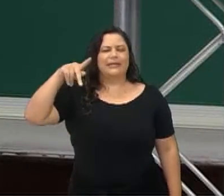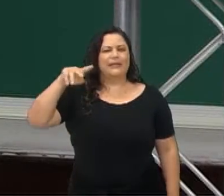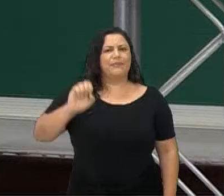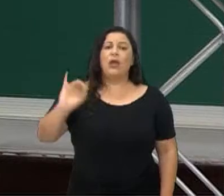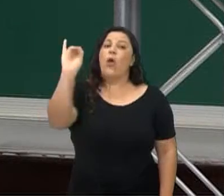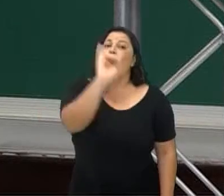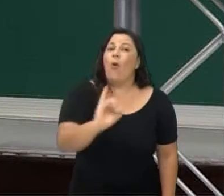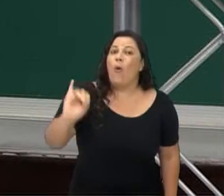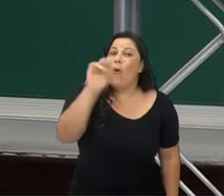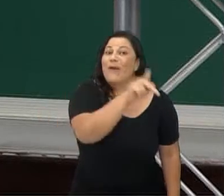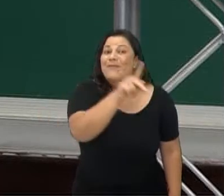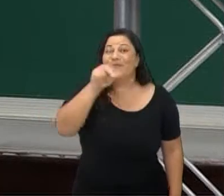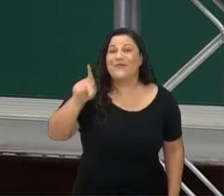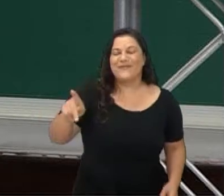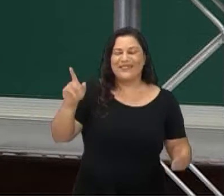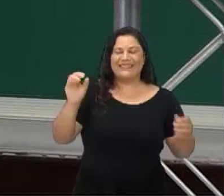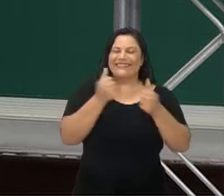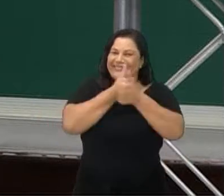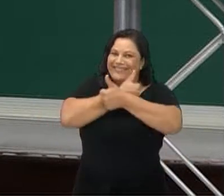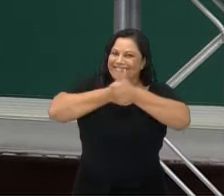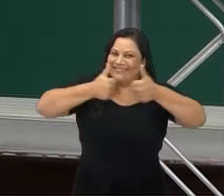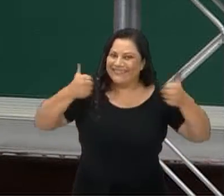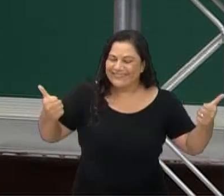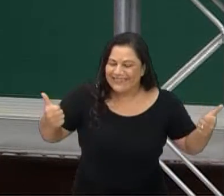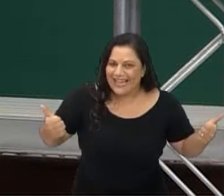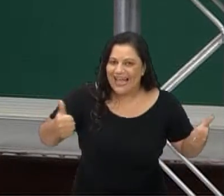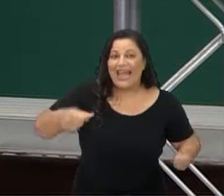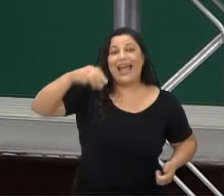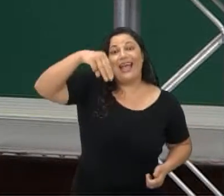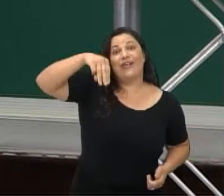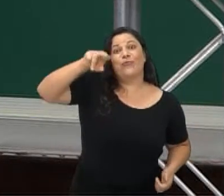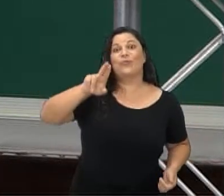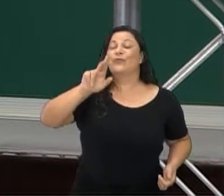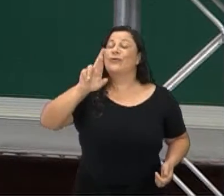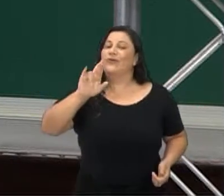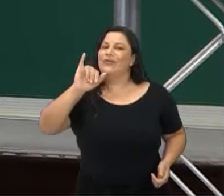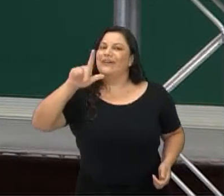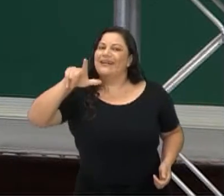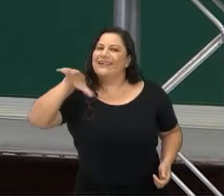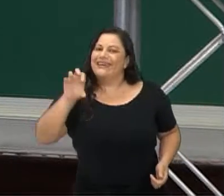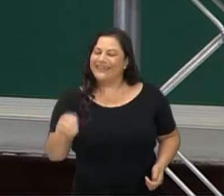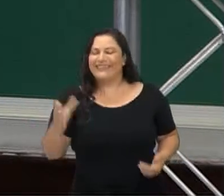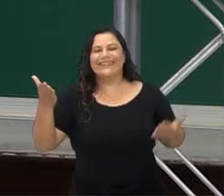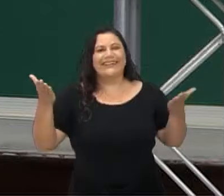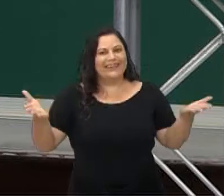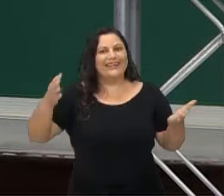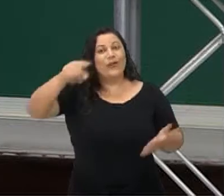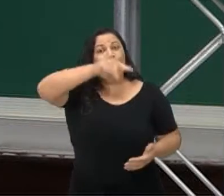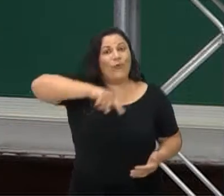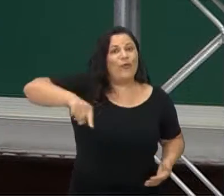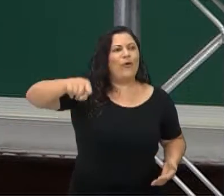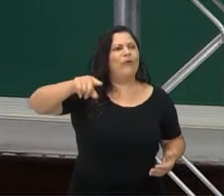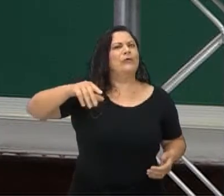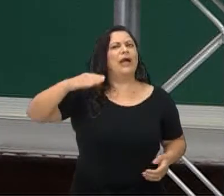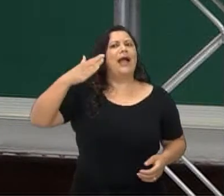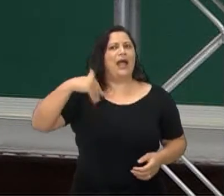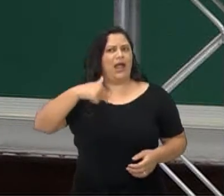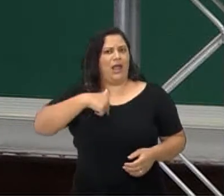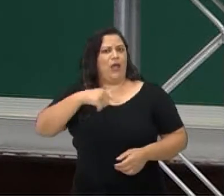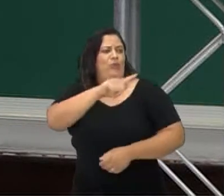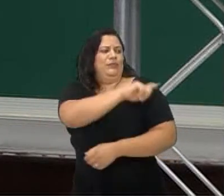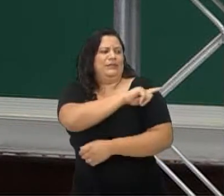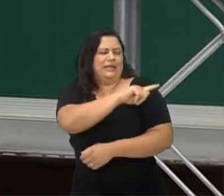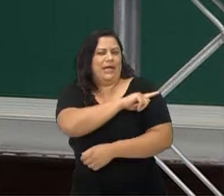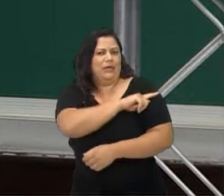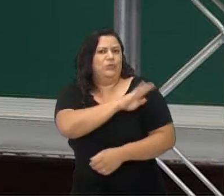Peterson. Tudo bem? Sou o Murilo. Murilo, eu sou do sétimo B